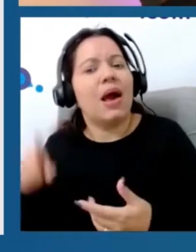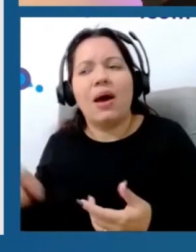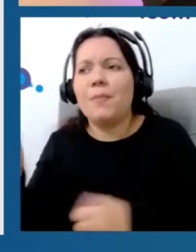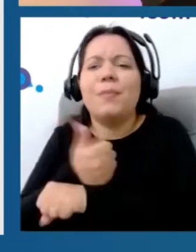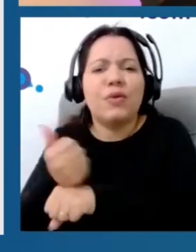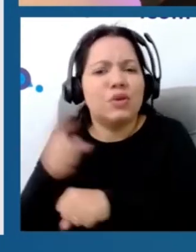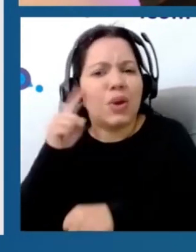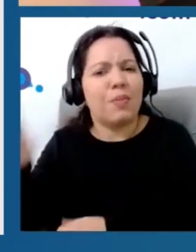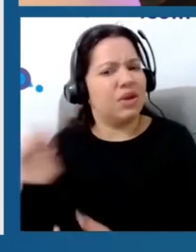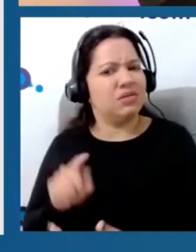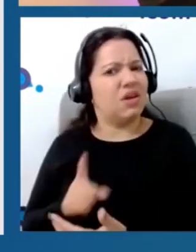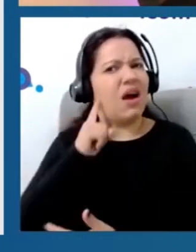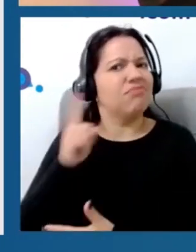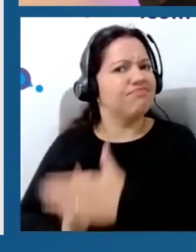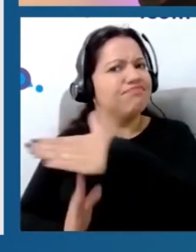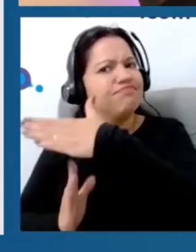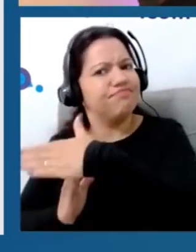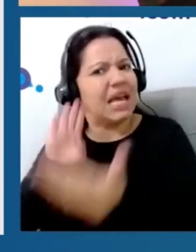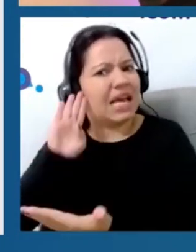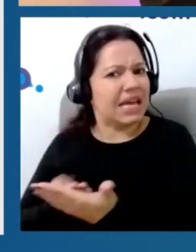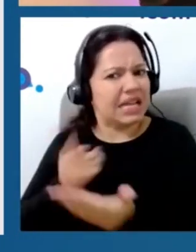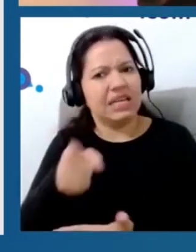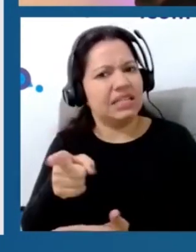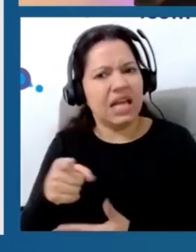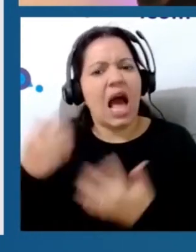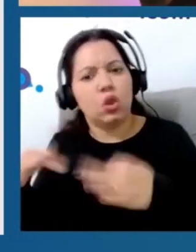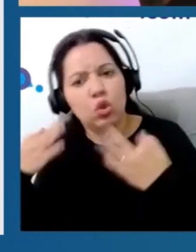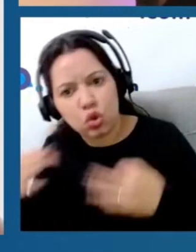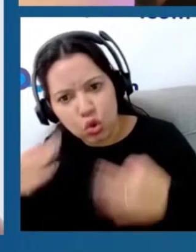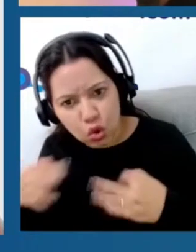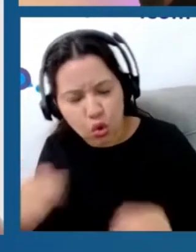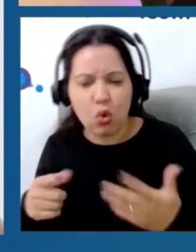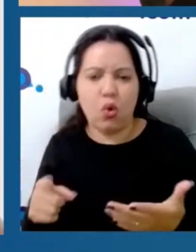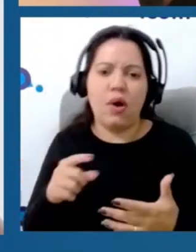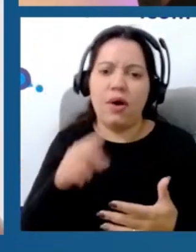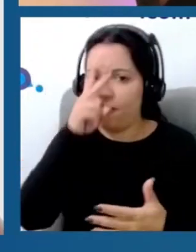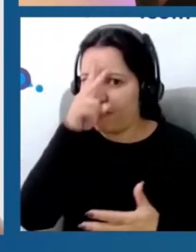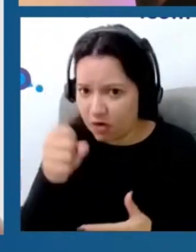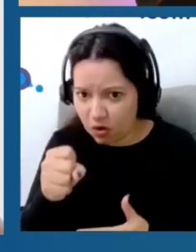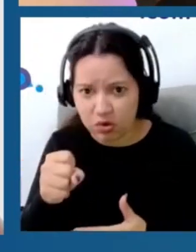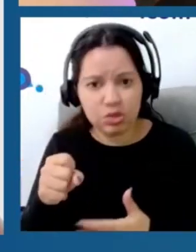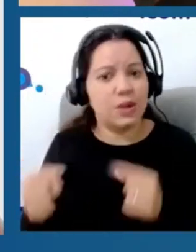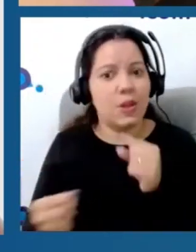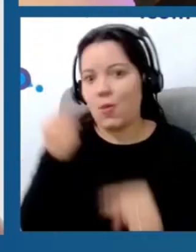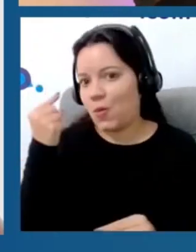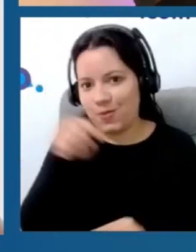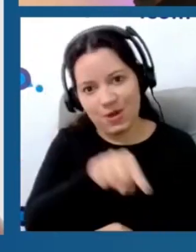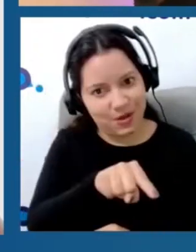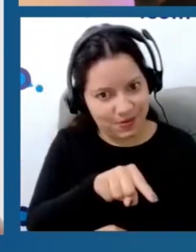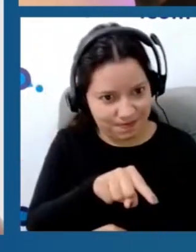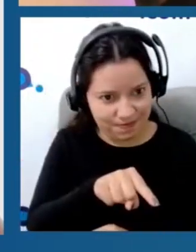que atribuíam o uso da alta frequência para a dor aguda e da baixa frequência para a dor crônica, e também não é isso que a gente faz mais há